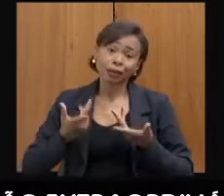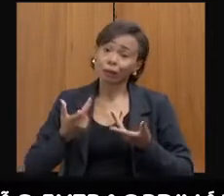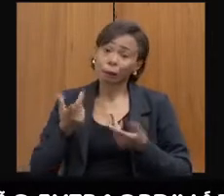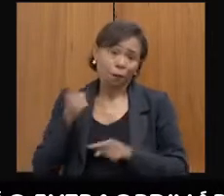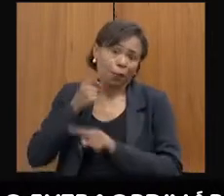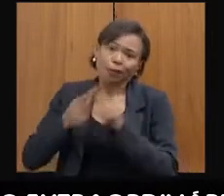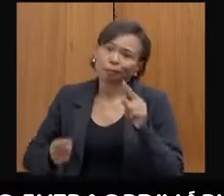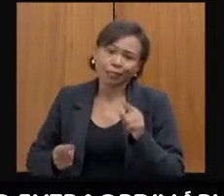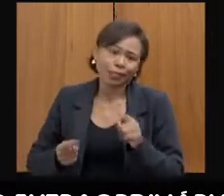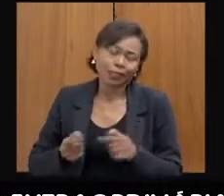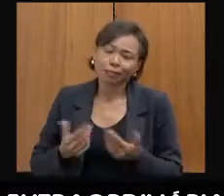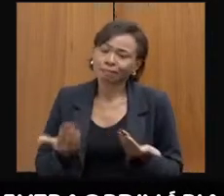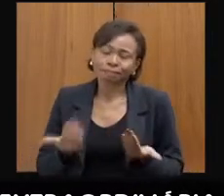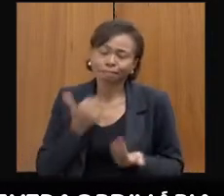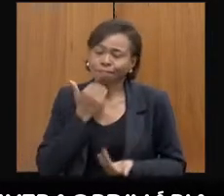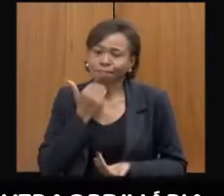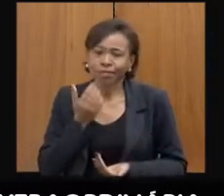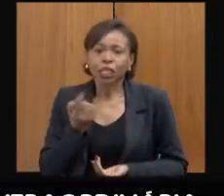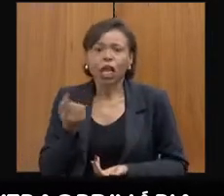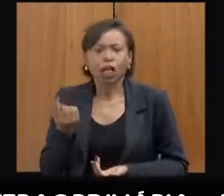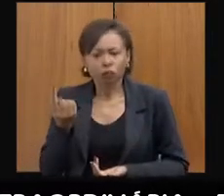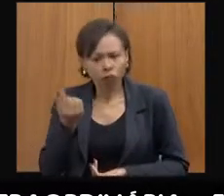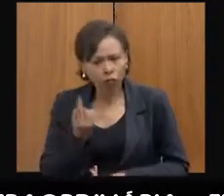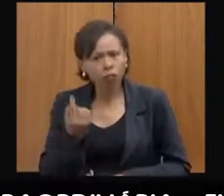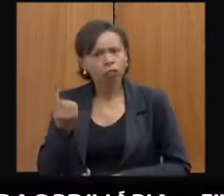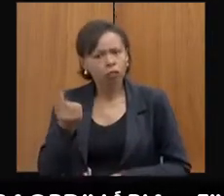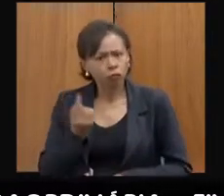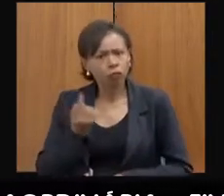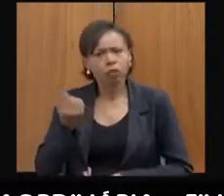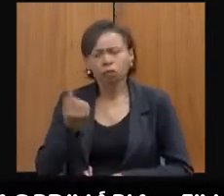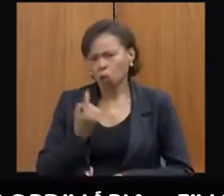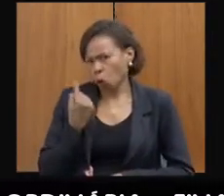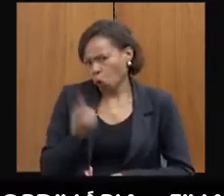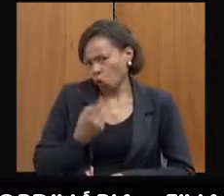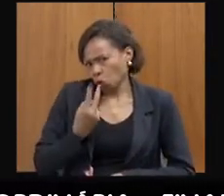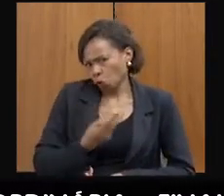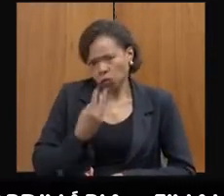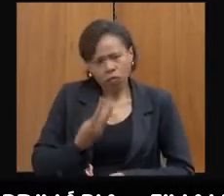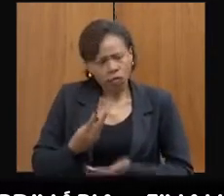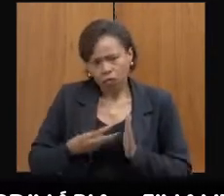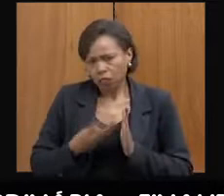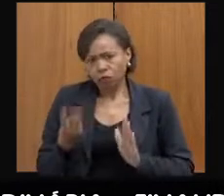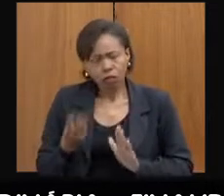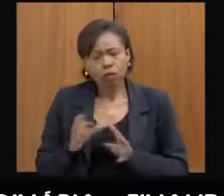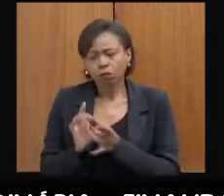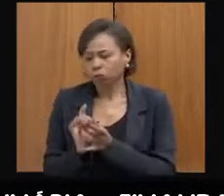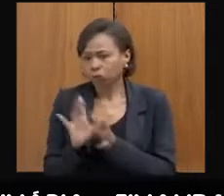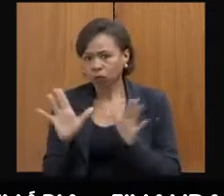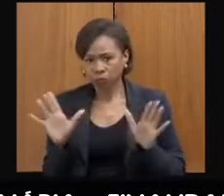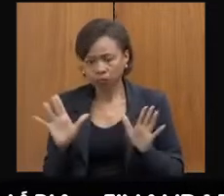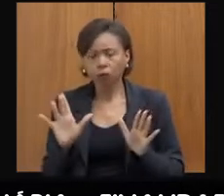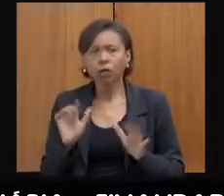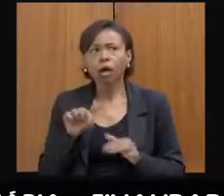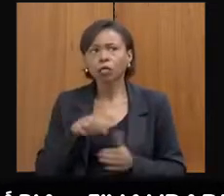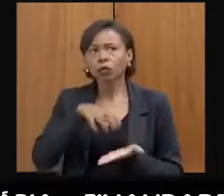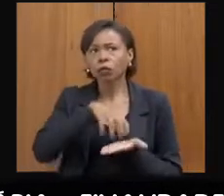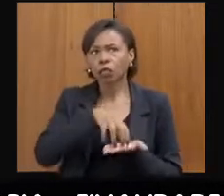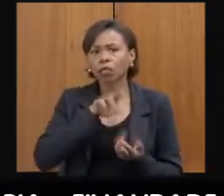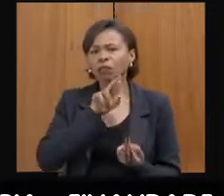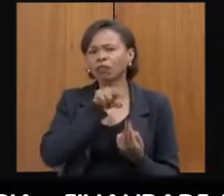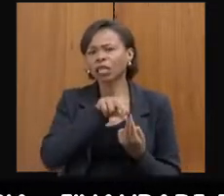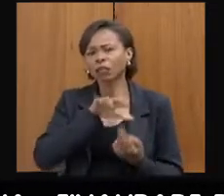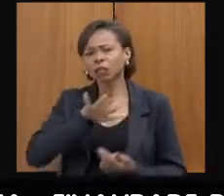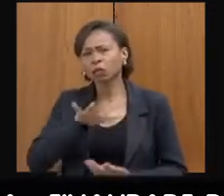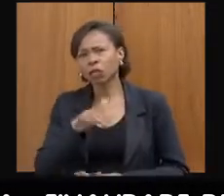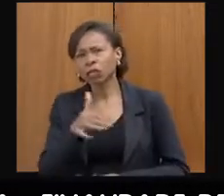volte uma, duas, três, quantas vezes ela precisar, o centro de referência faz uma média de 100, 110,